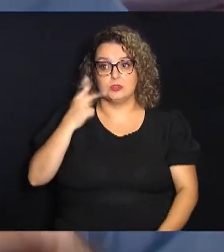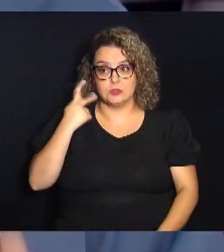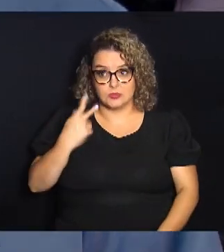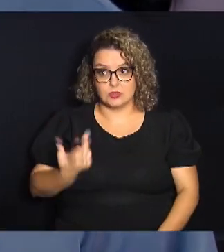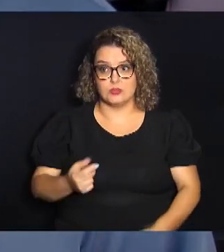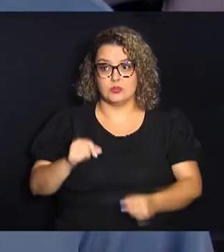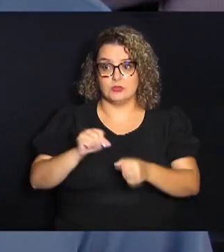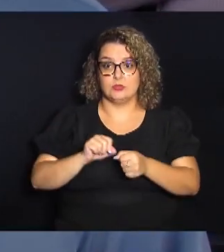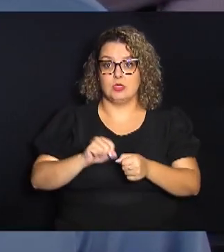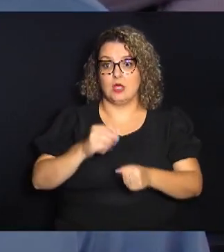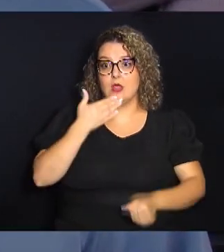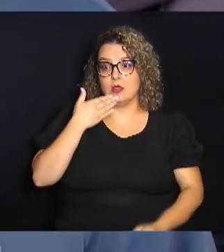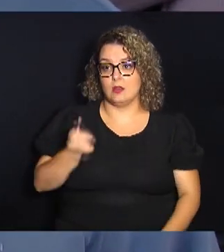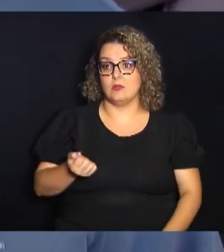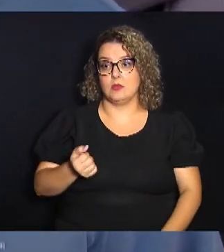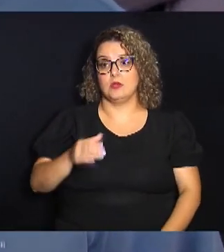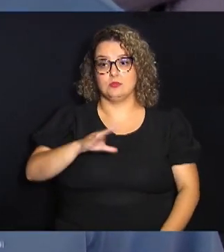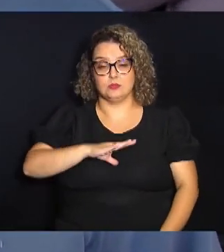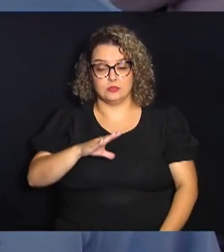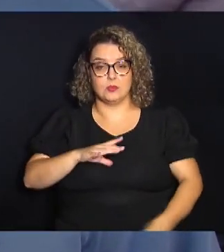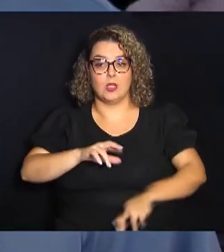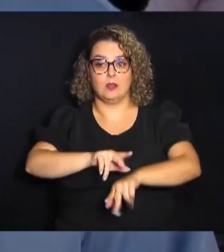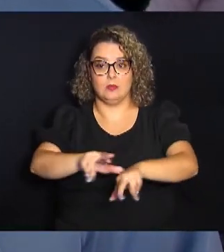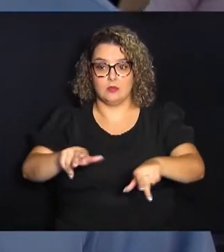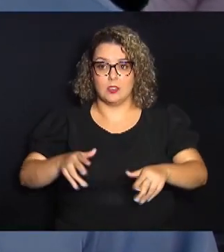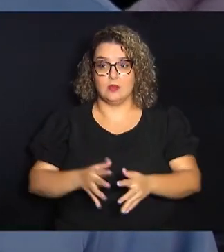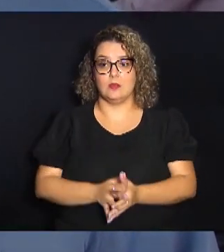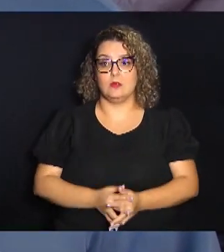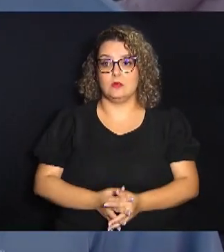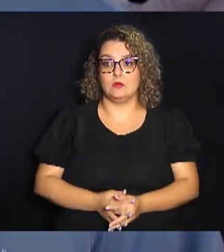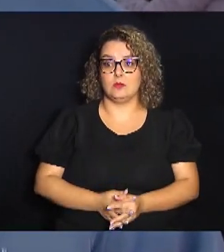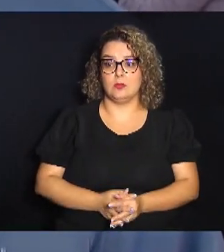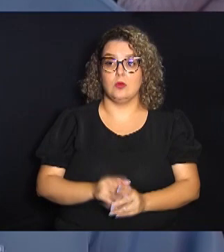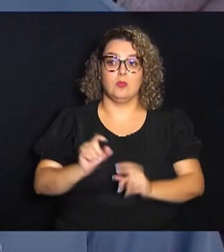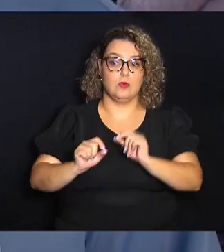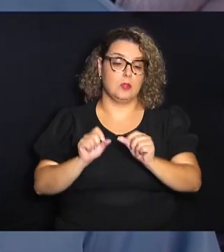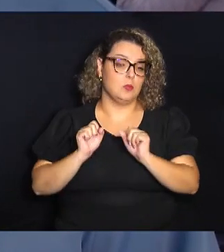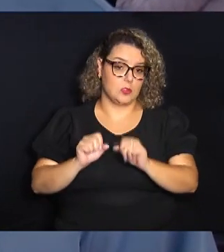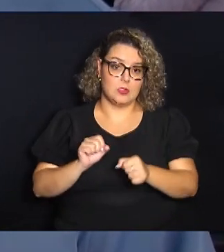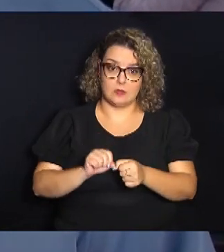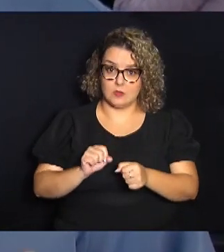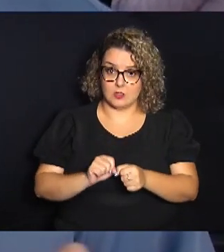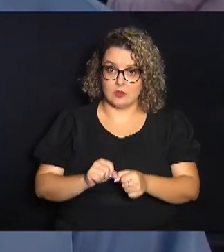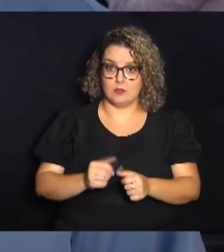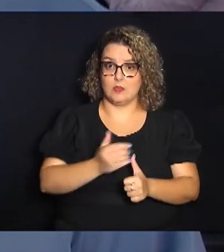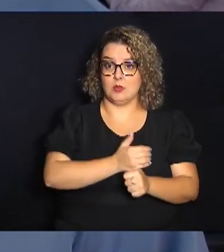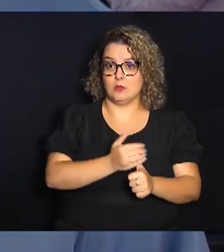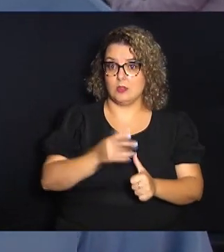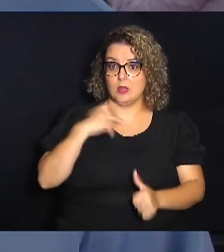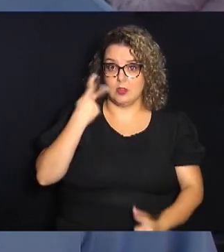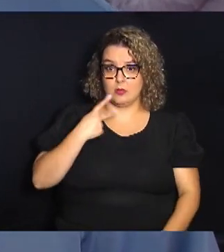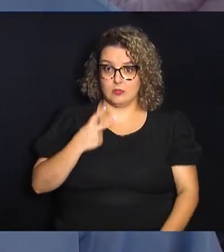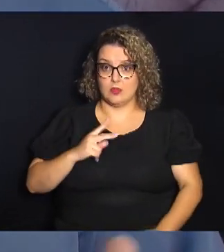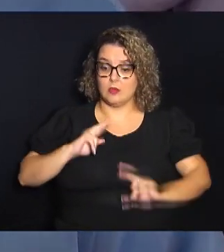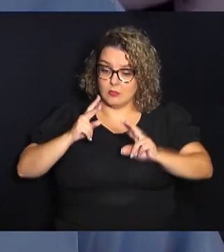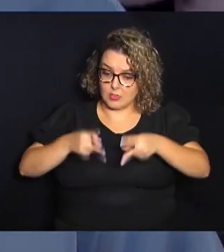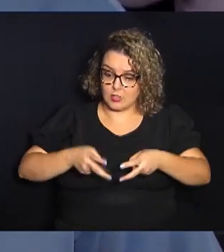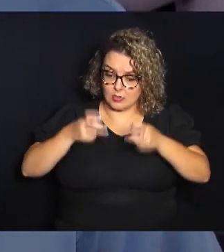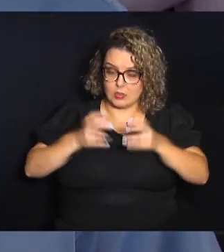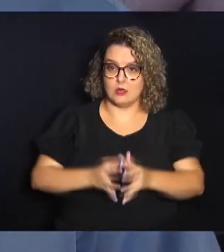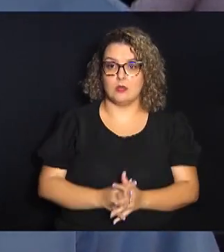fazerem o melhor nas suas cidades. E eu acho que se a gente, o que a gente puder fazer para que os mandatos de vereadores sejam reconhecidos